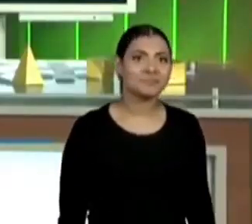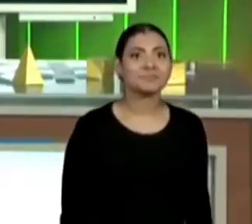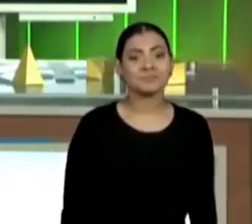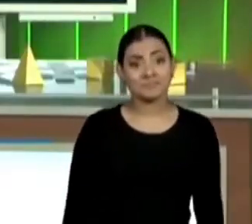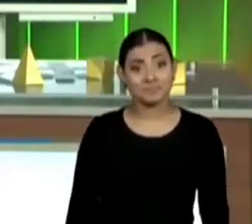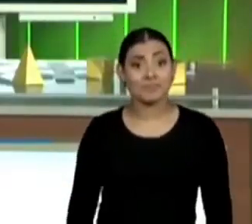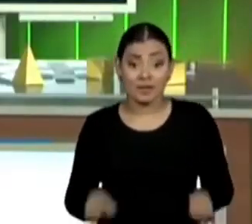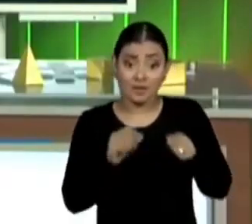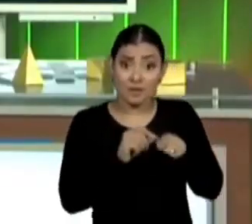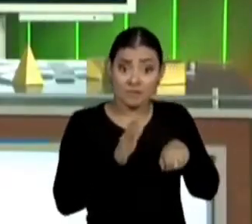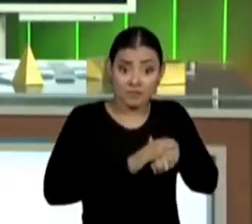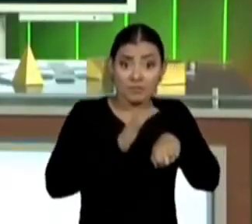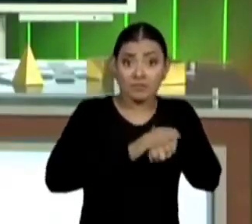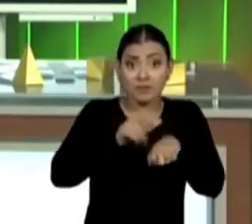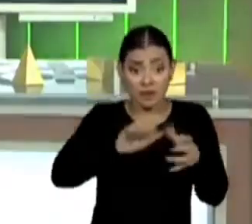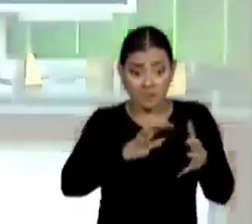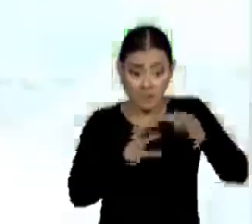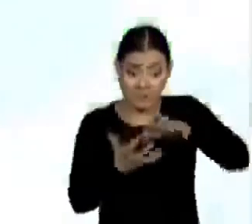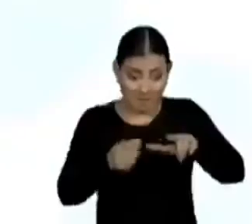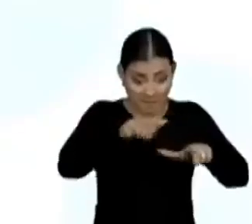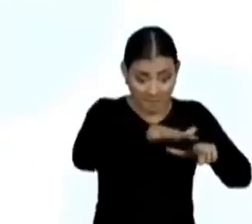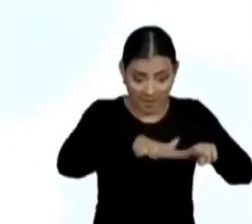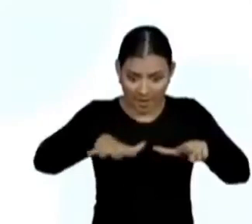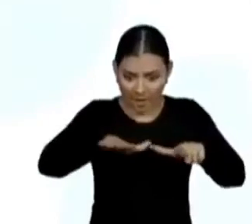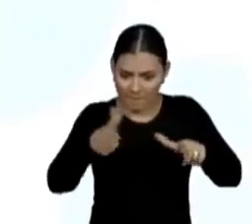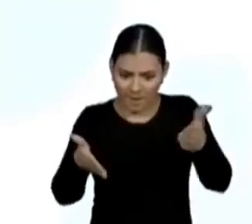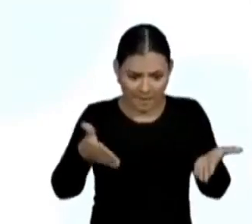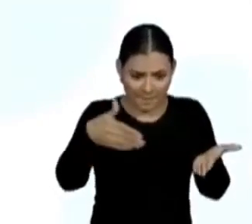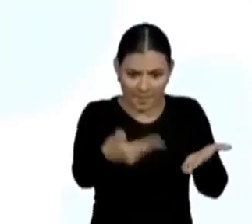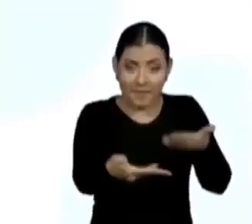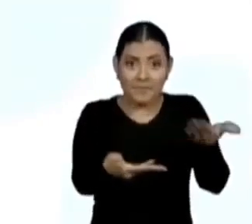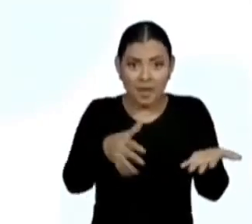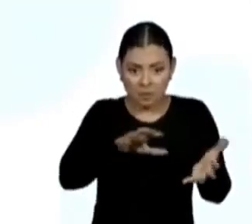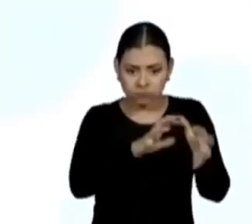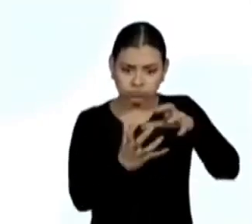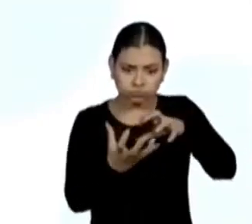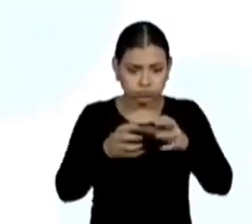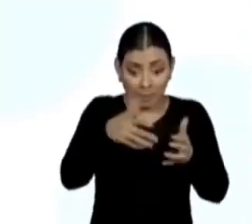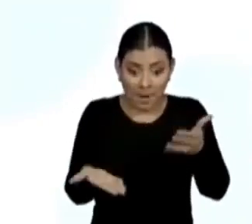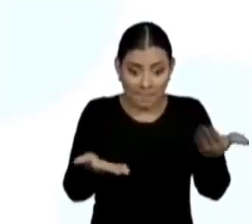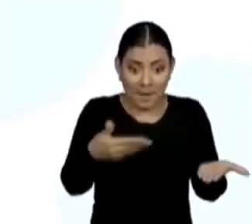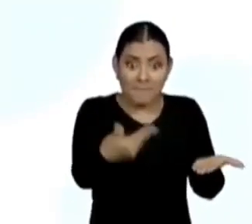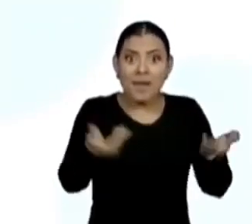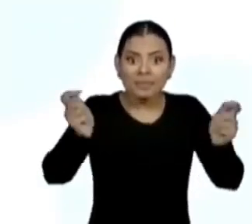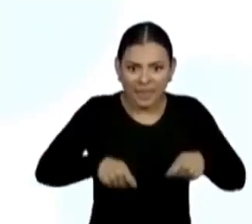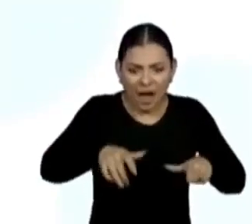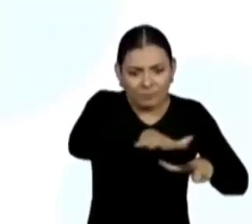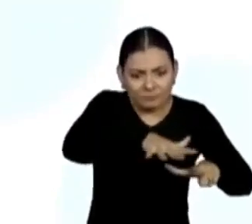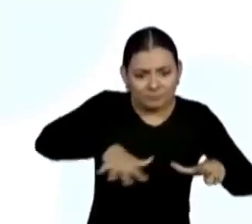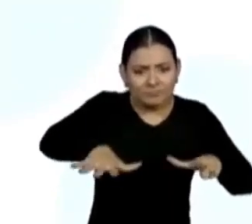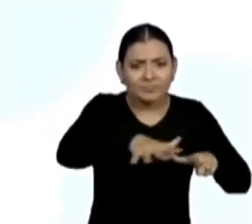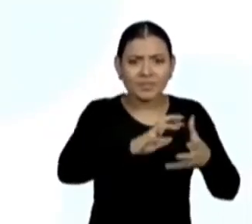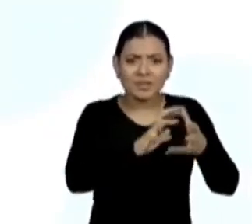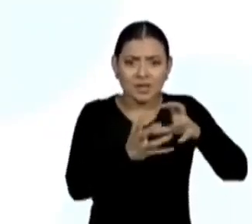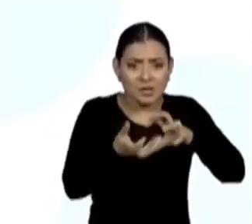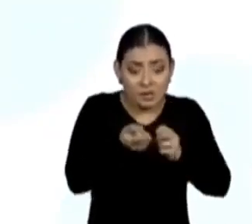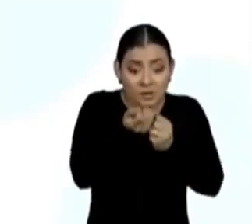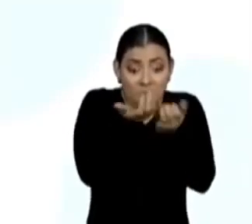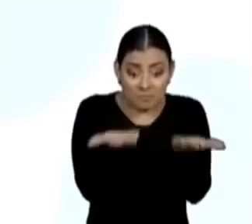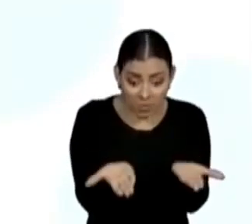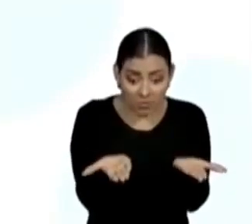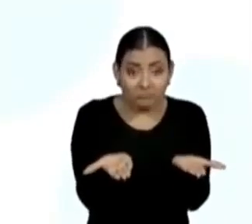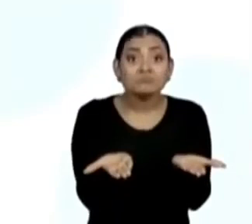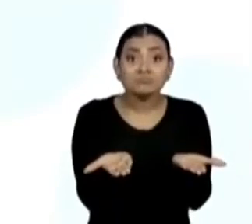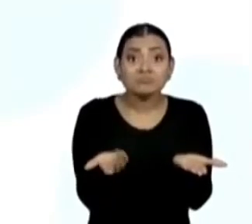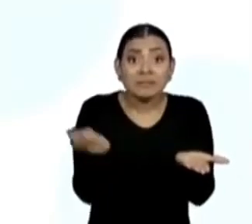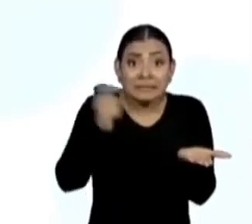Assim se faz a planificação de um corpo espacial com muita observação, com sólido pousado sobre uma de suas mãos.